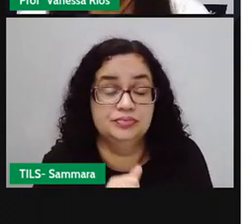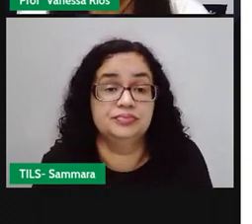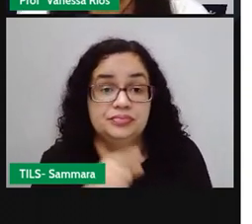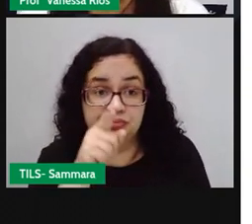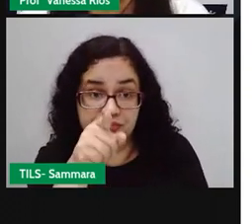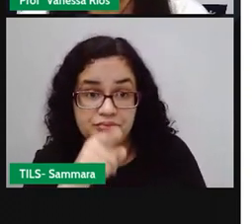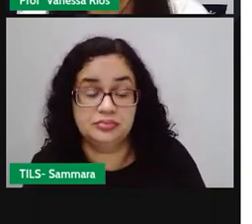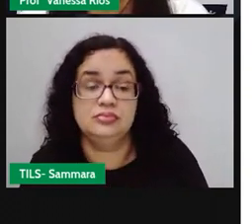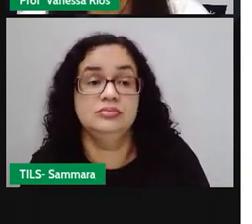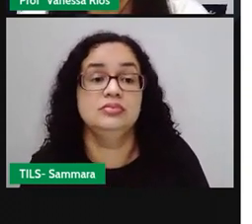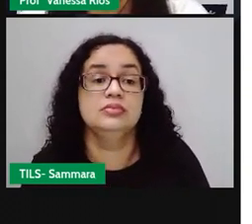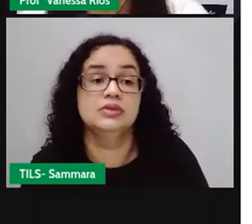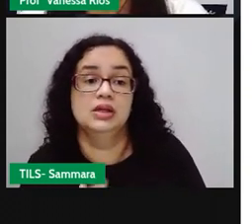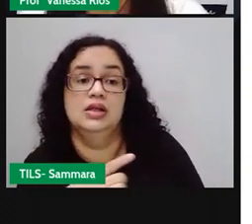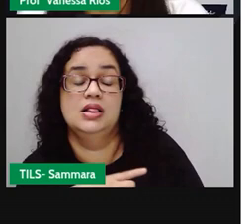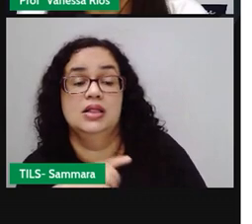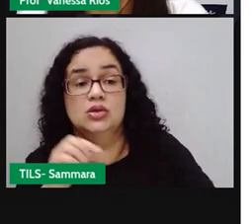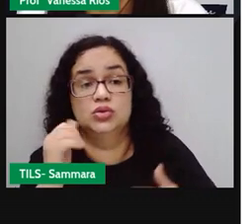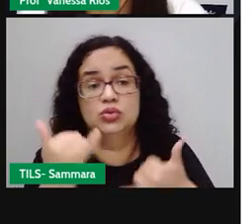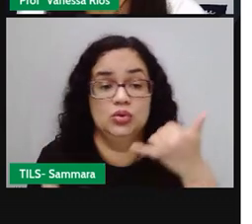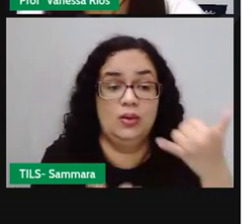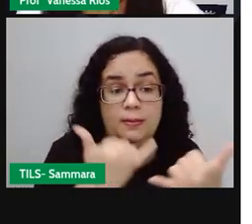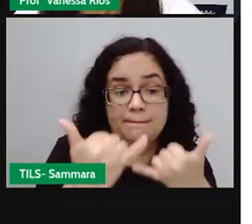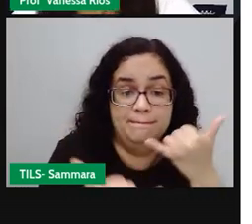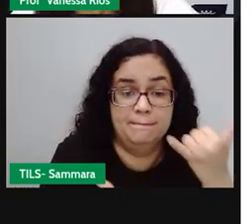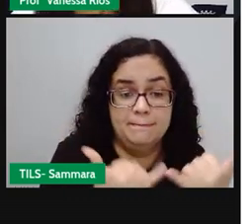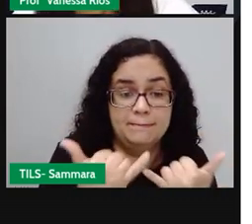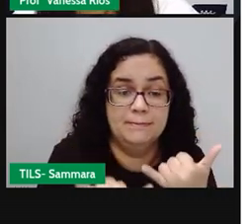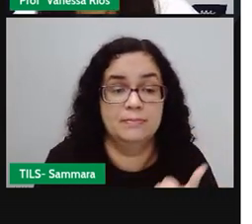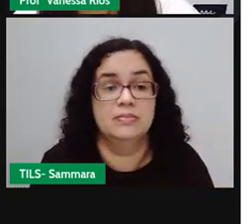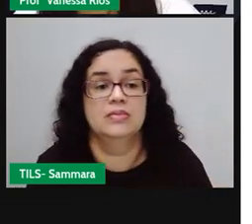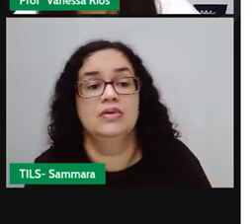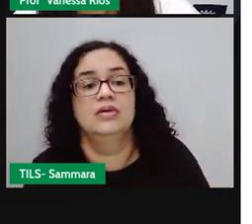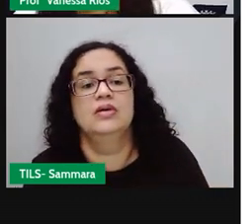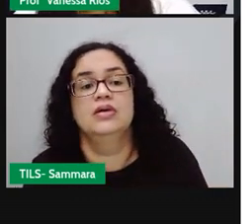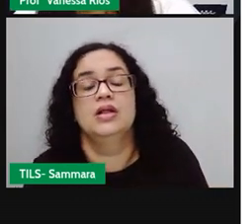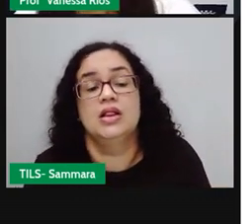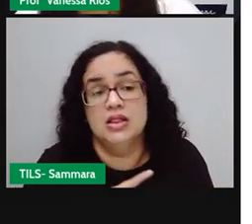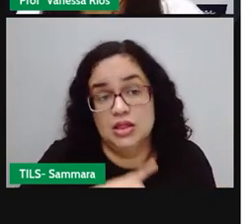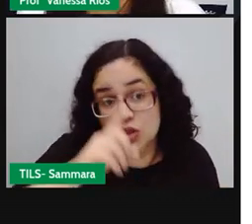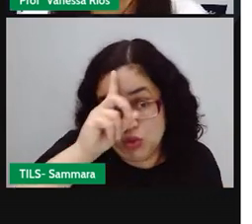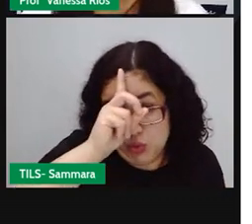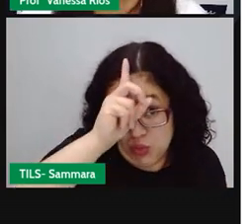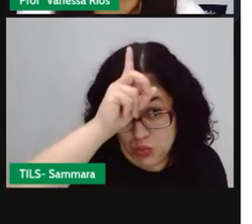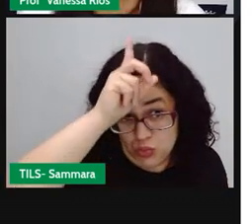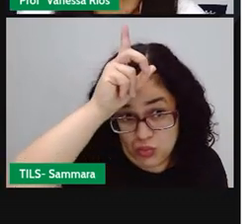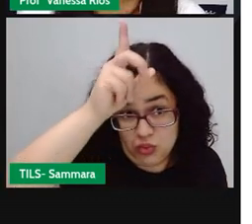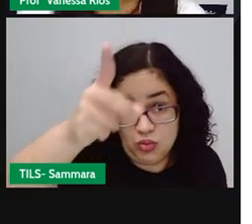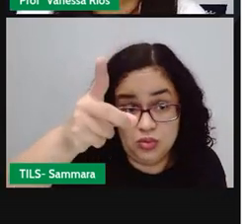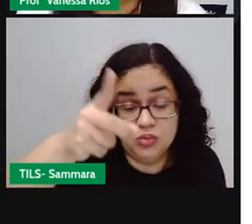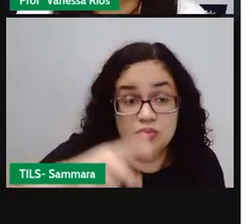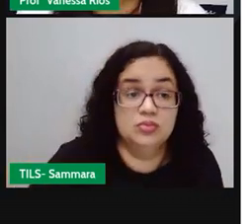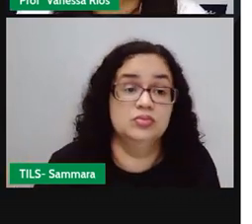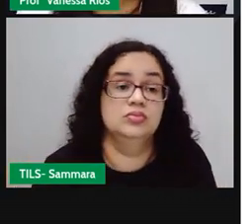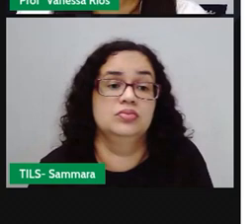E existem aí algumas variações. Onde existe o mestre que dá ordens, né? Para que os outros